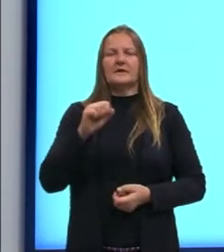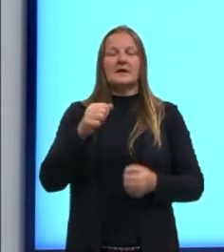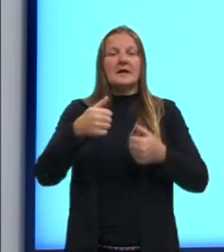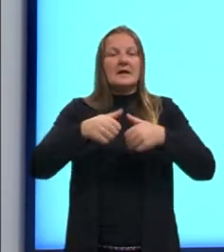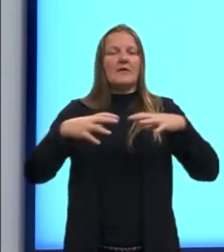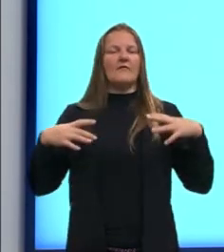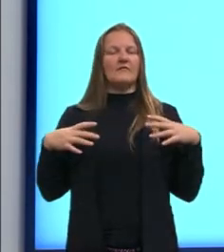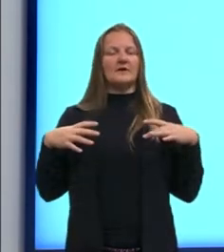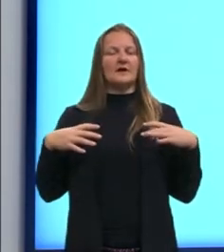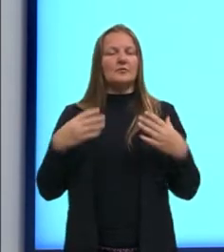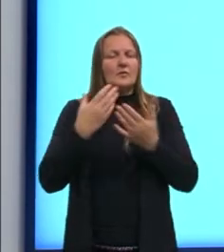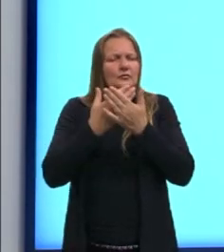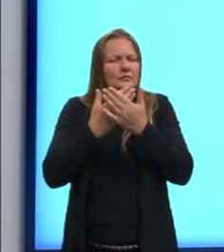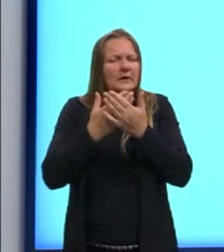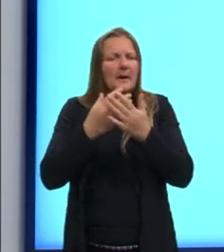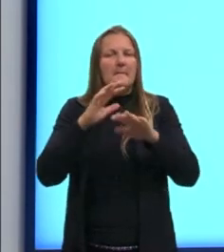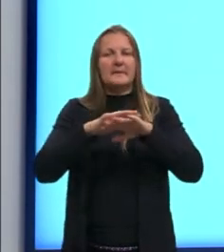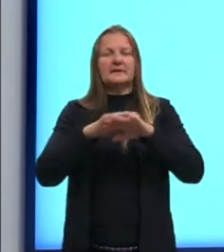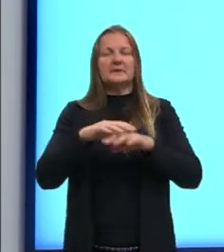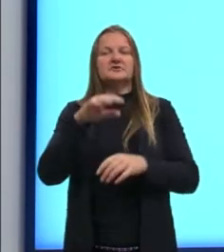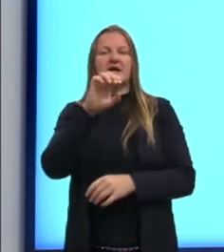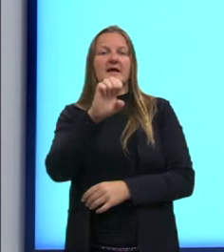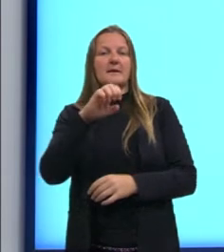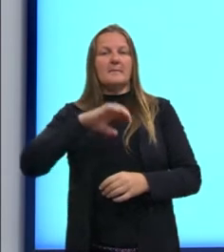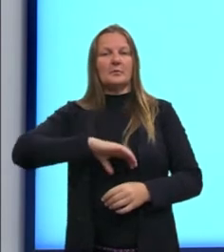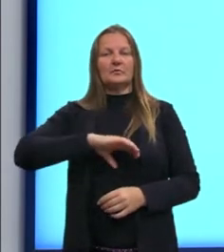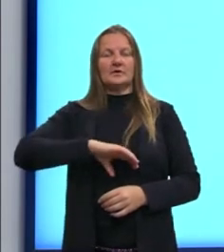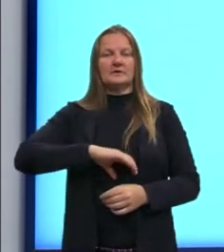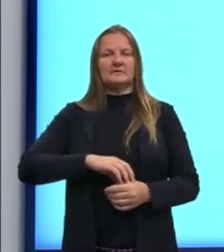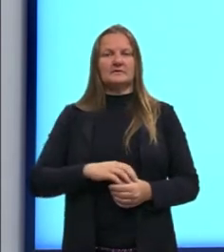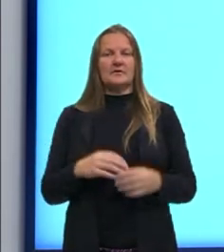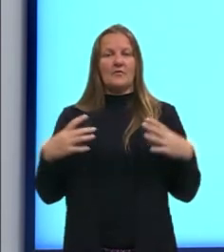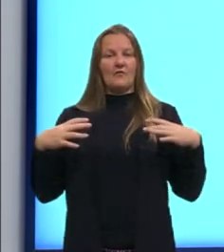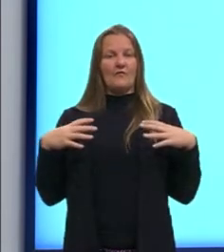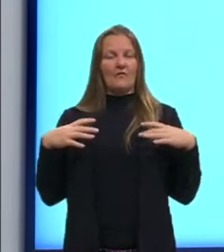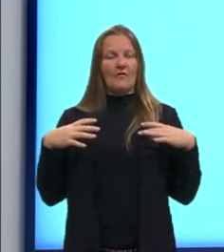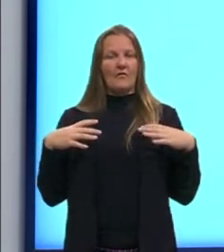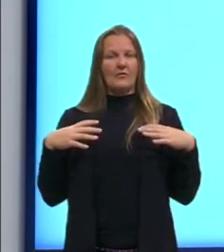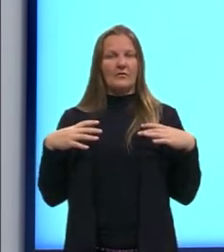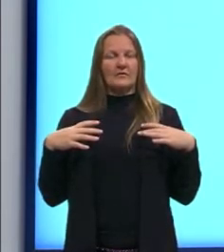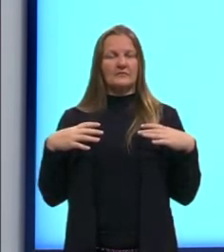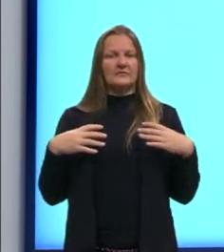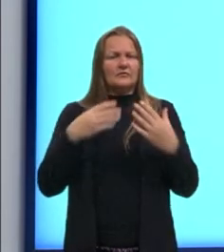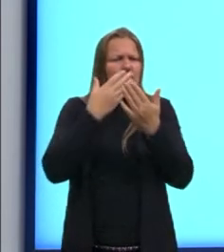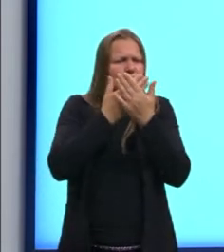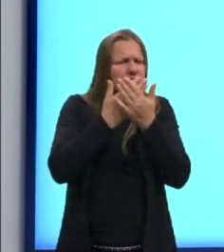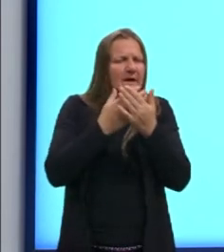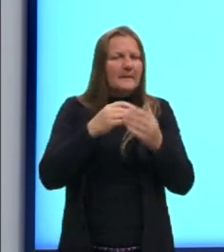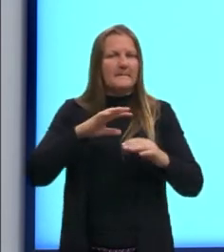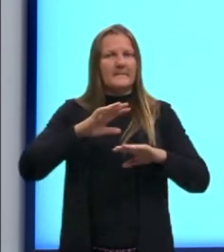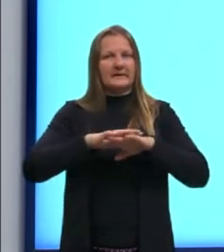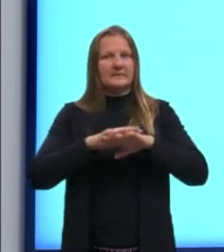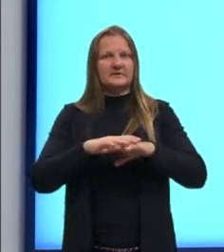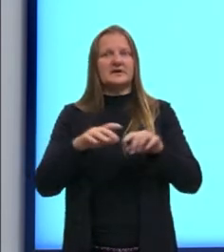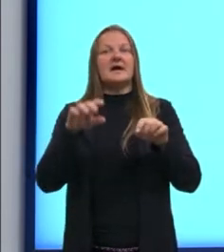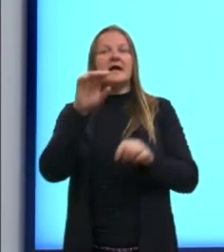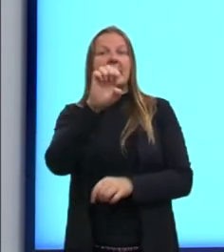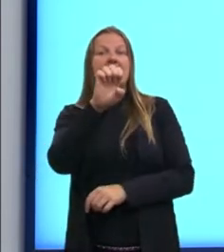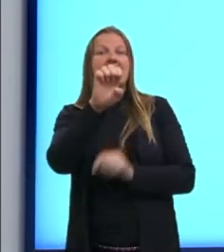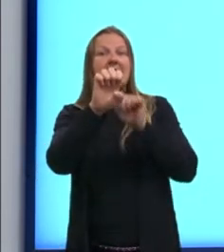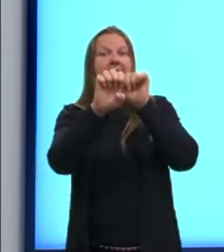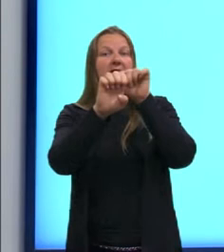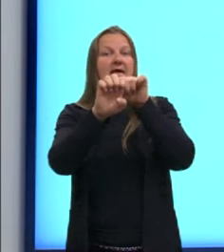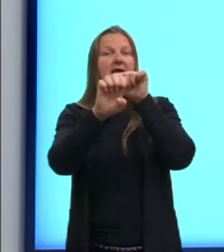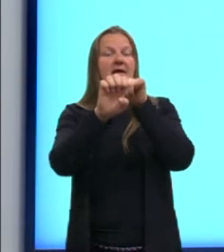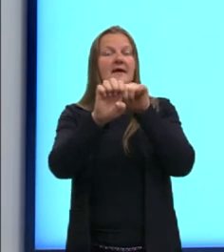estudarei matemática e português. Eu tenho duas sentenças, eu vou estudar matemática e eu vou